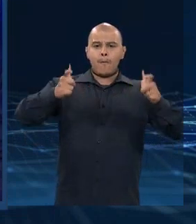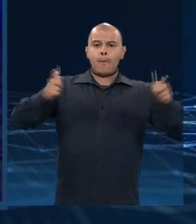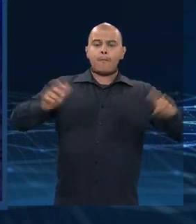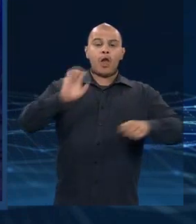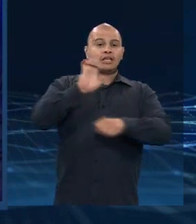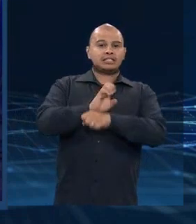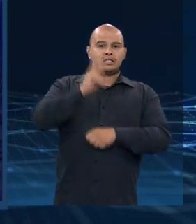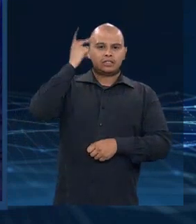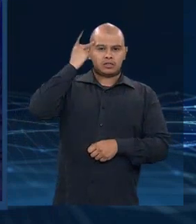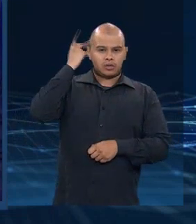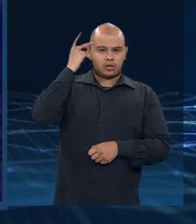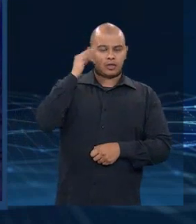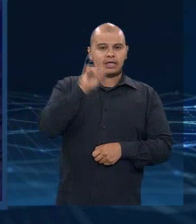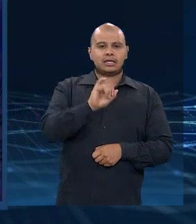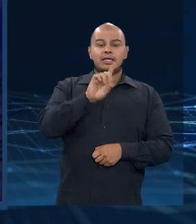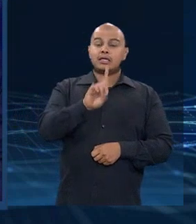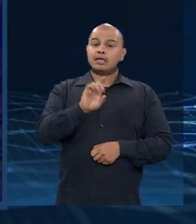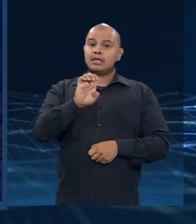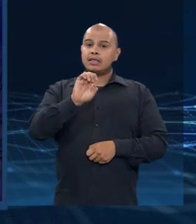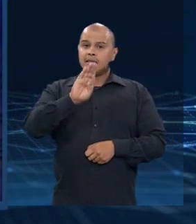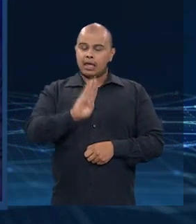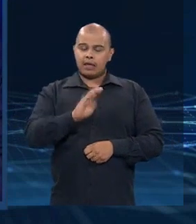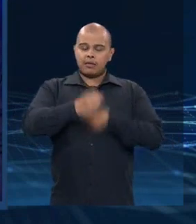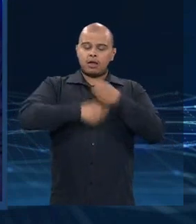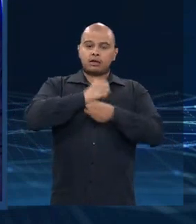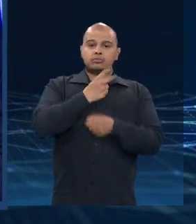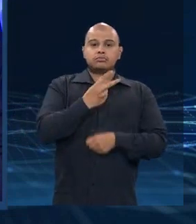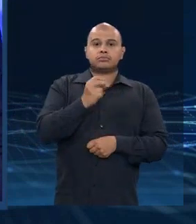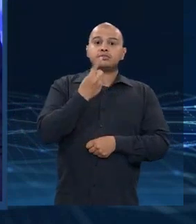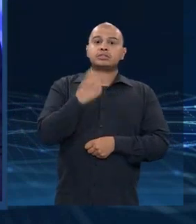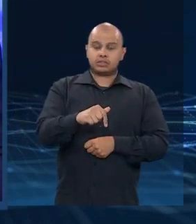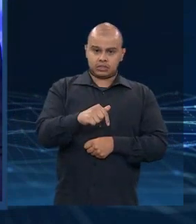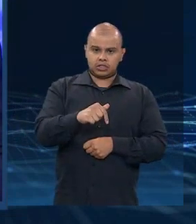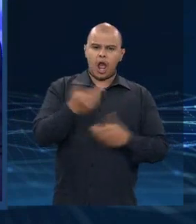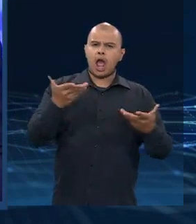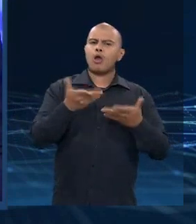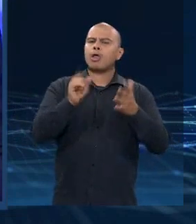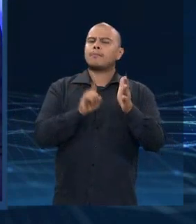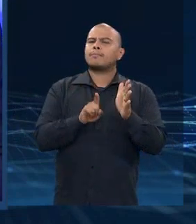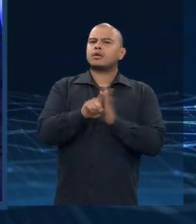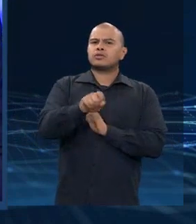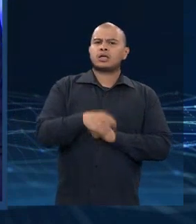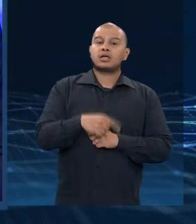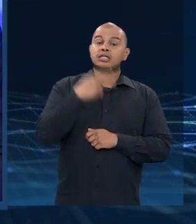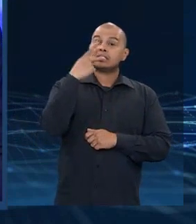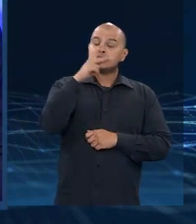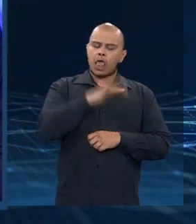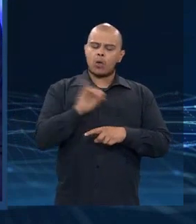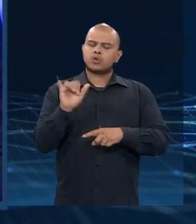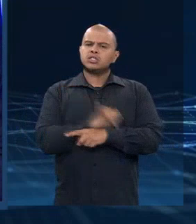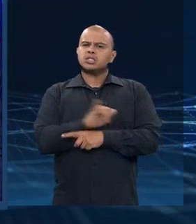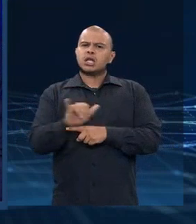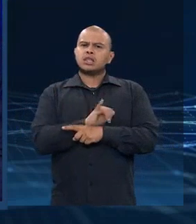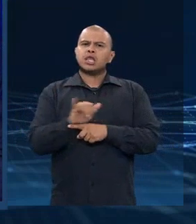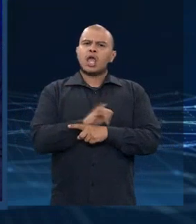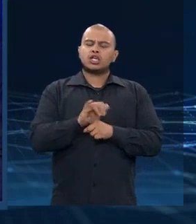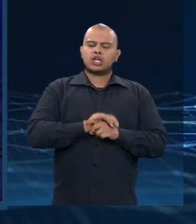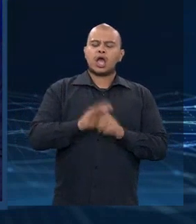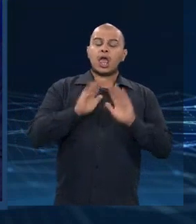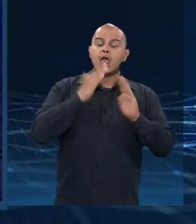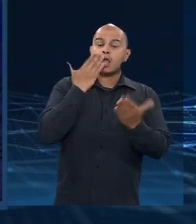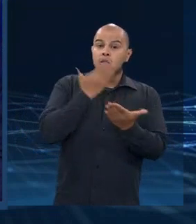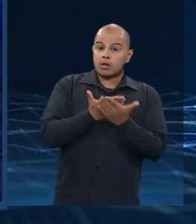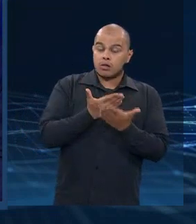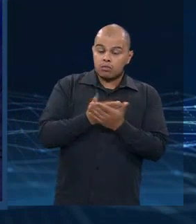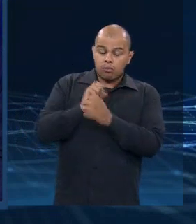no IDEB, no ano de 2017. E eu lhe pergunto qual sua estratégia para a educação